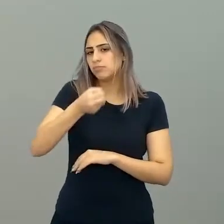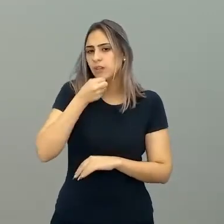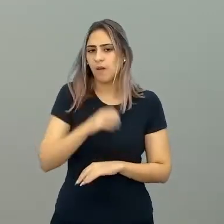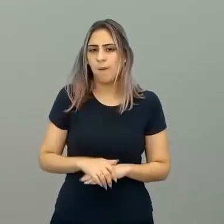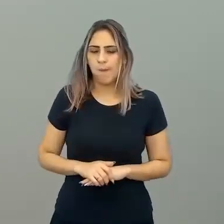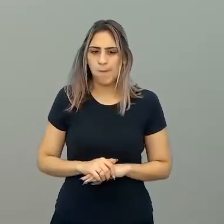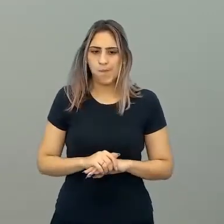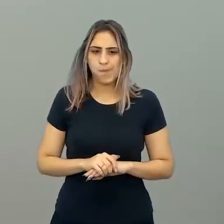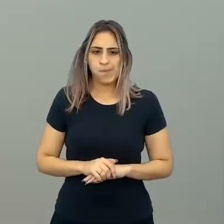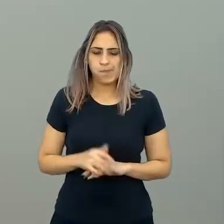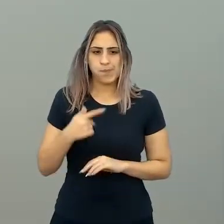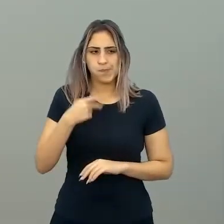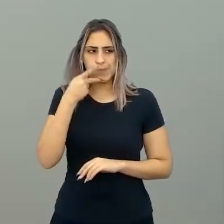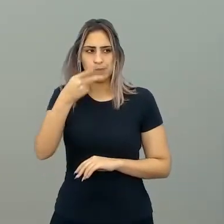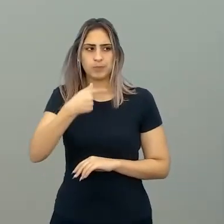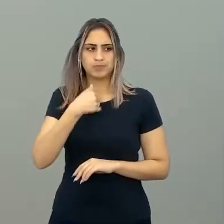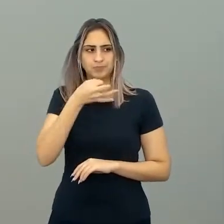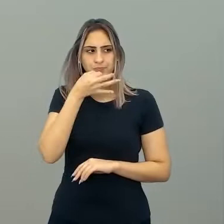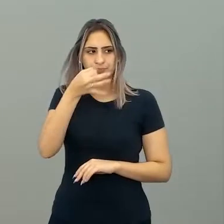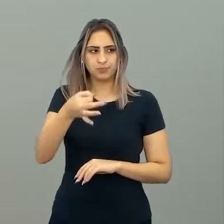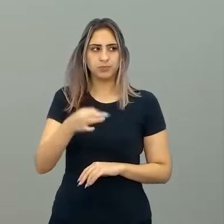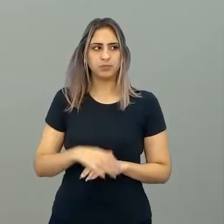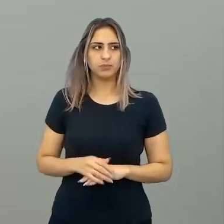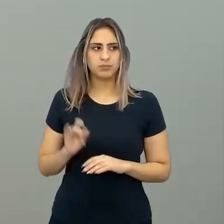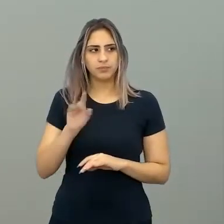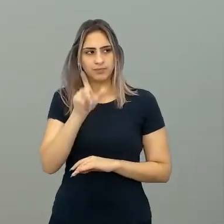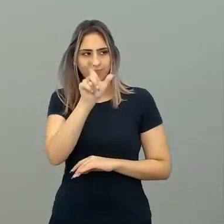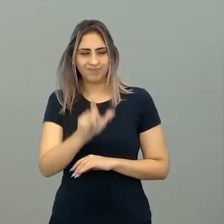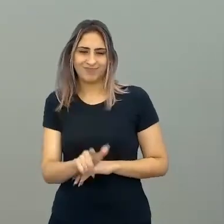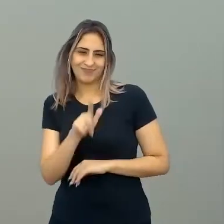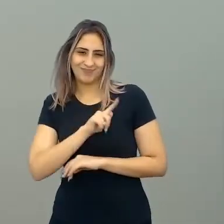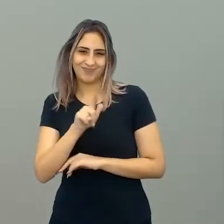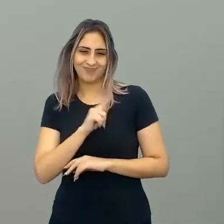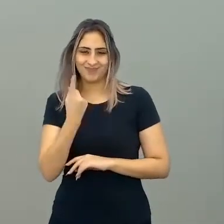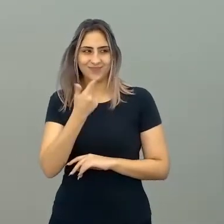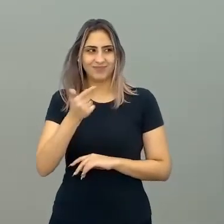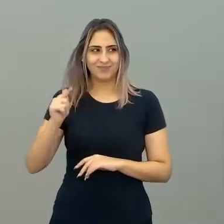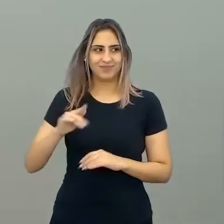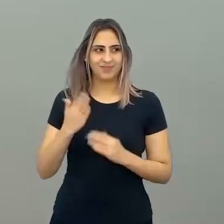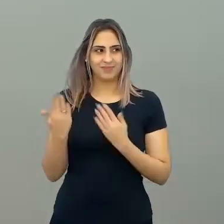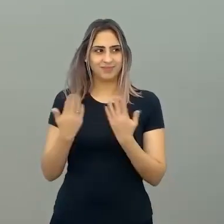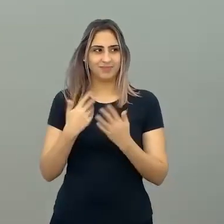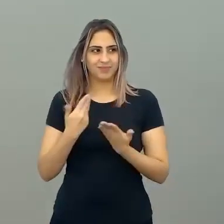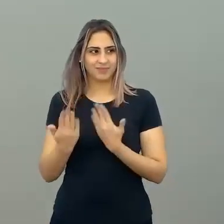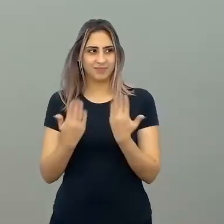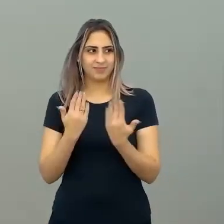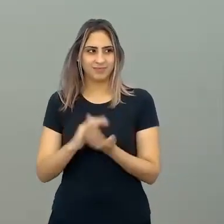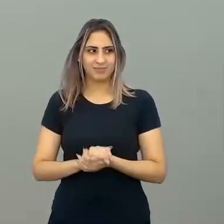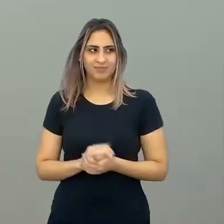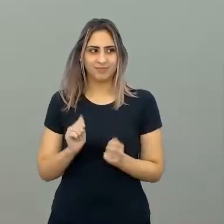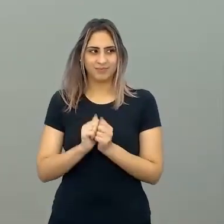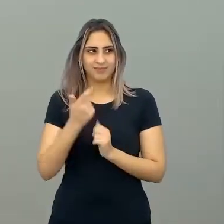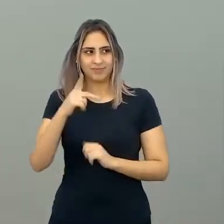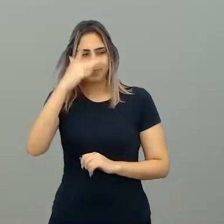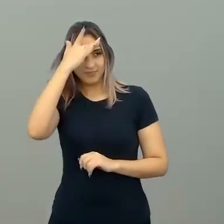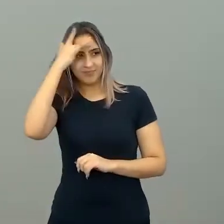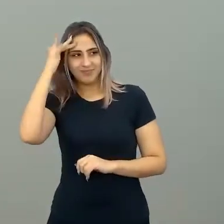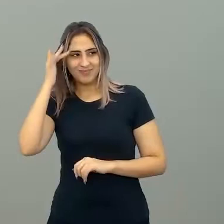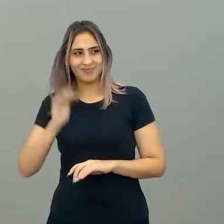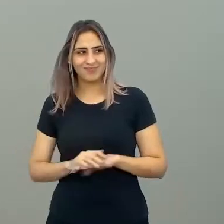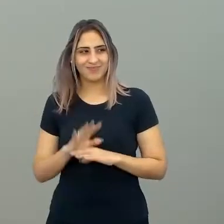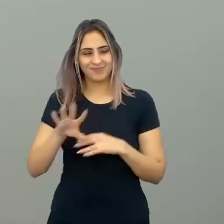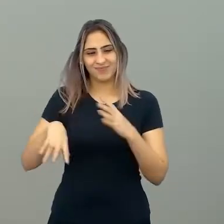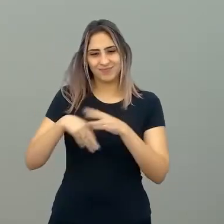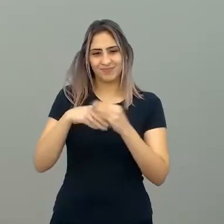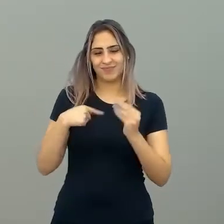Eu vou te falar a minha opinião. Só que, você não tem nenhum outro comparativo com outras pessoas dentro da